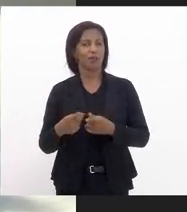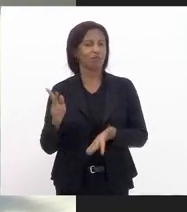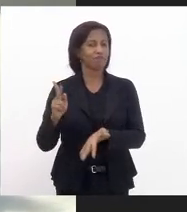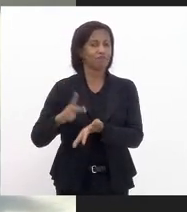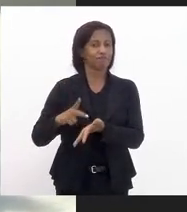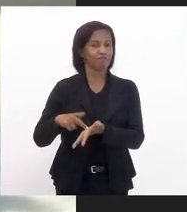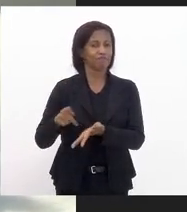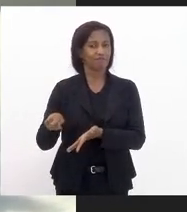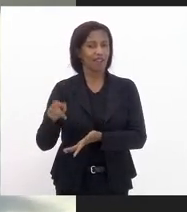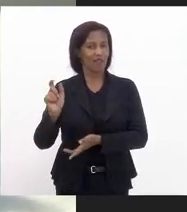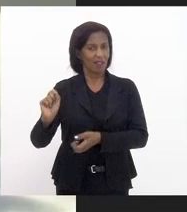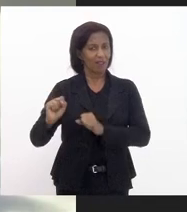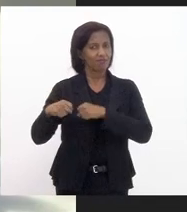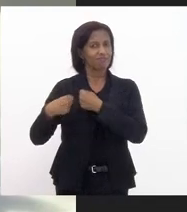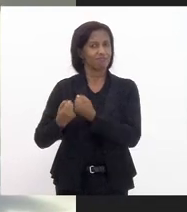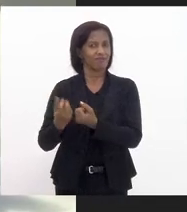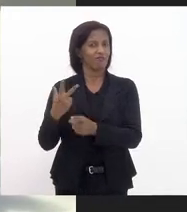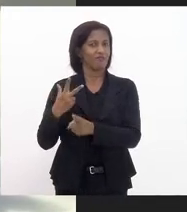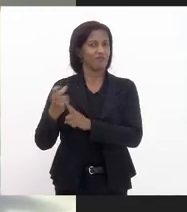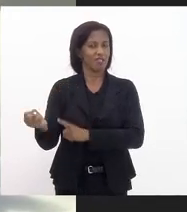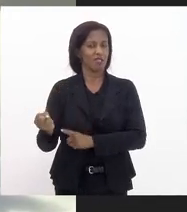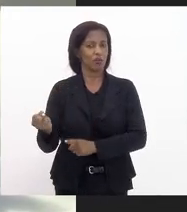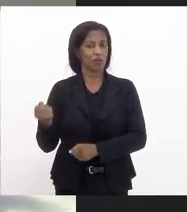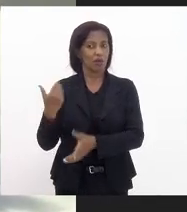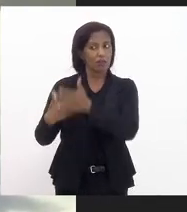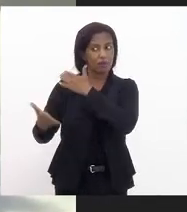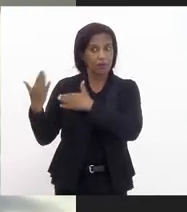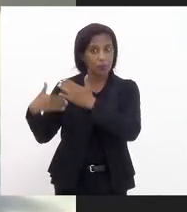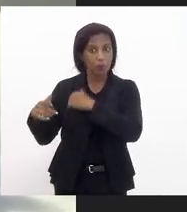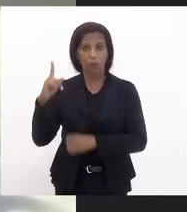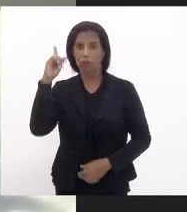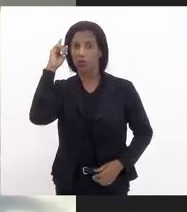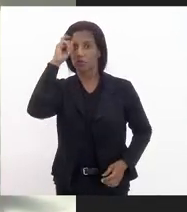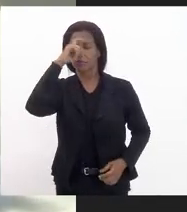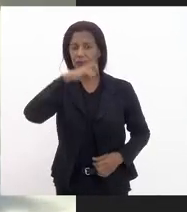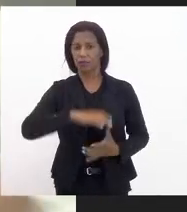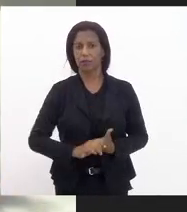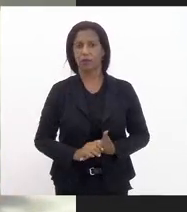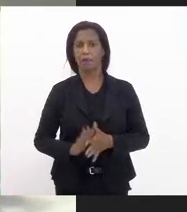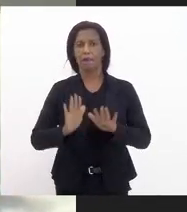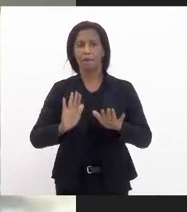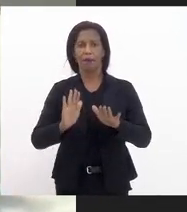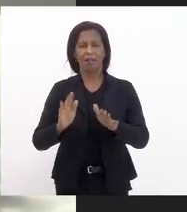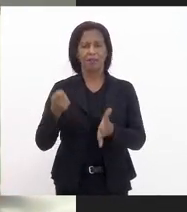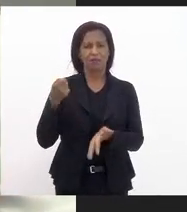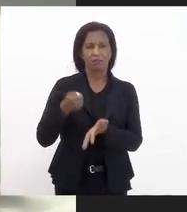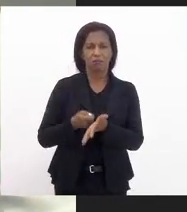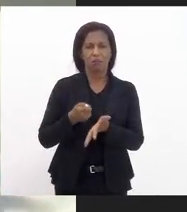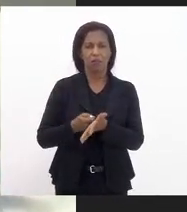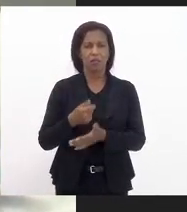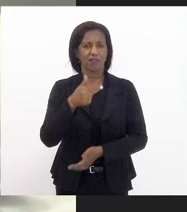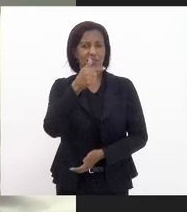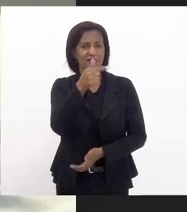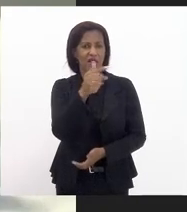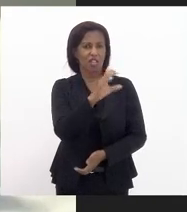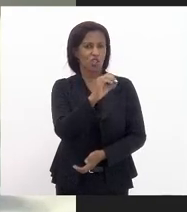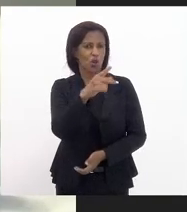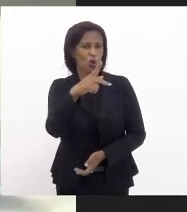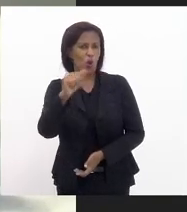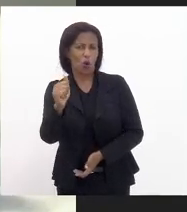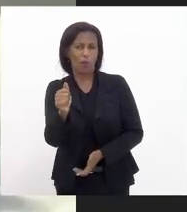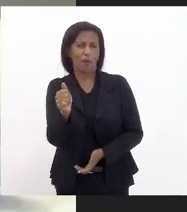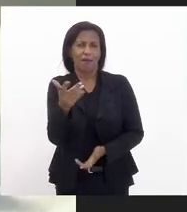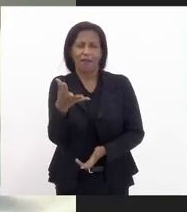ela é realmente uma guerreira veio de uma época muito difícil mas aí se manteve aí com sete copas do mundo é